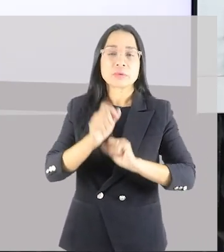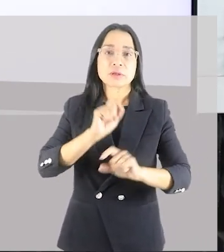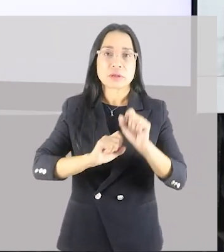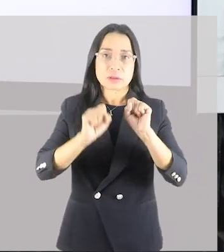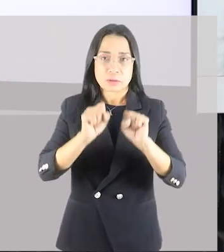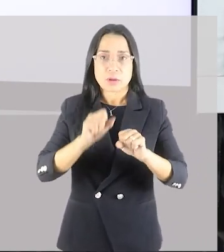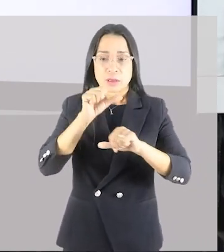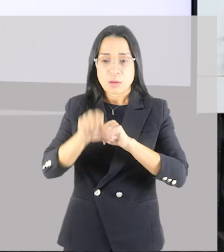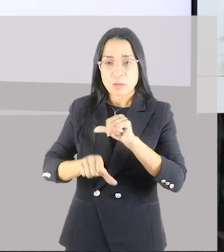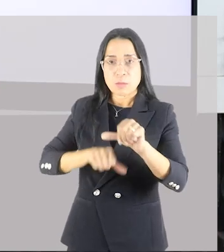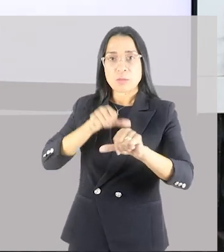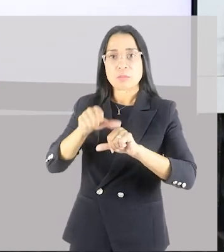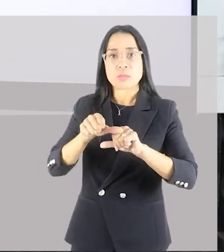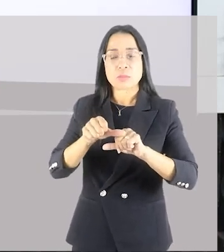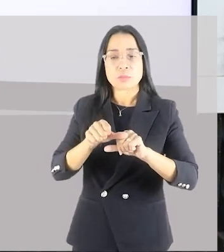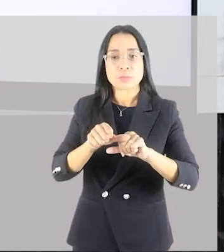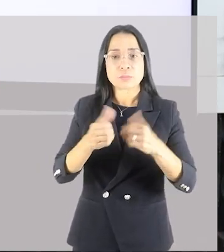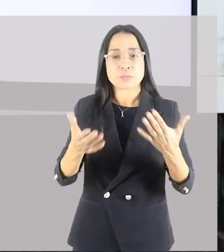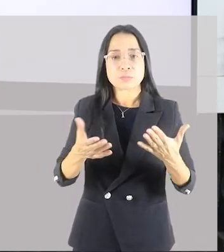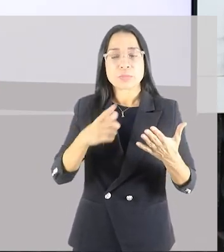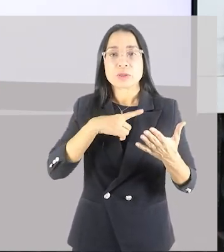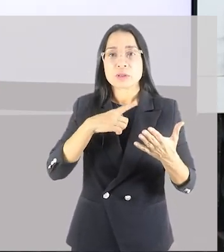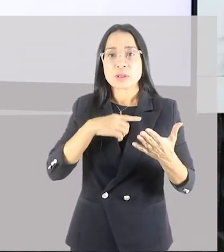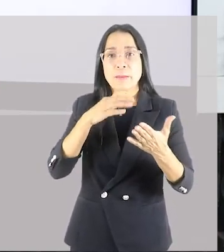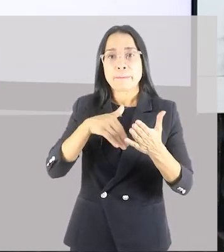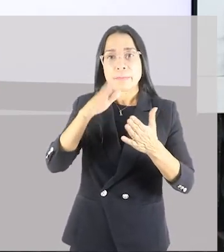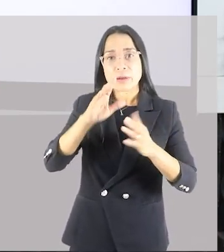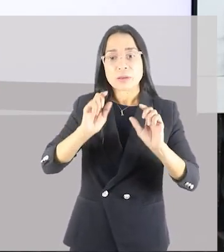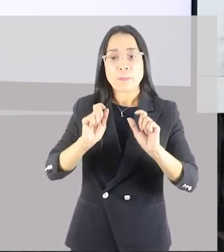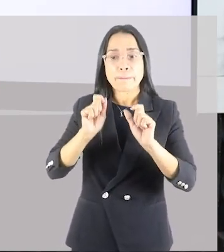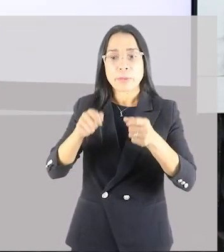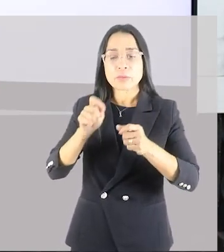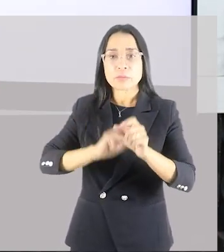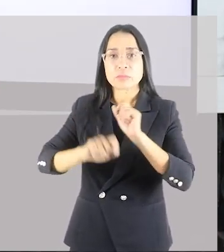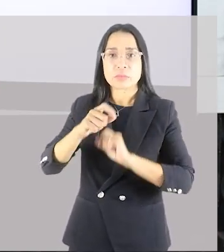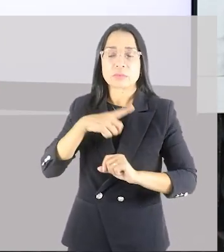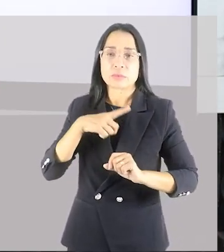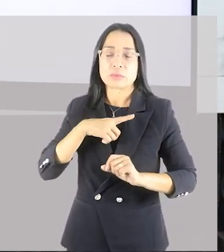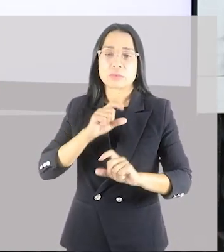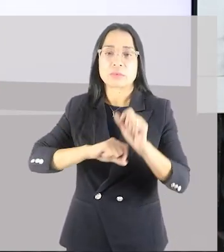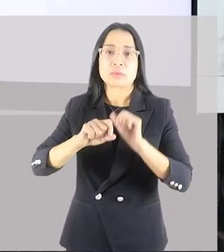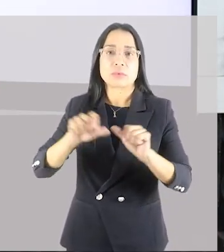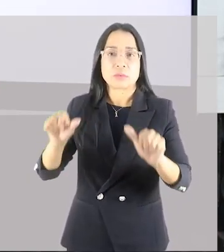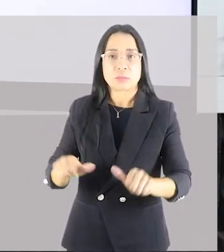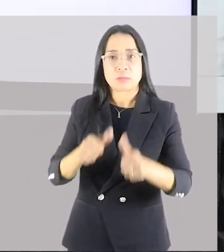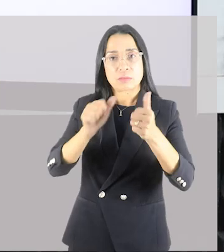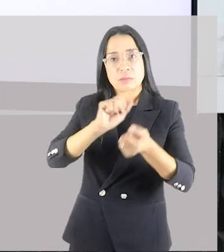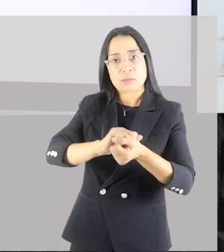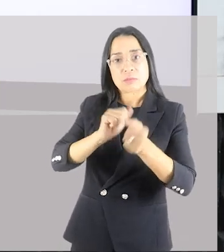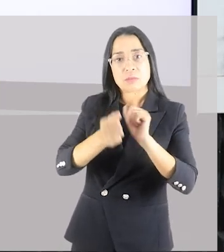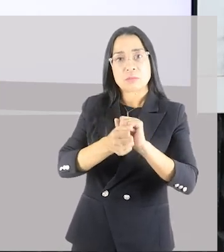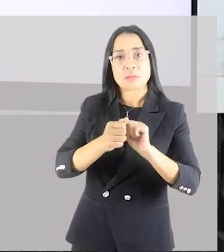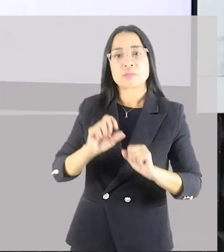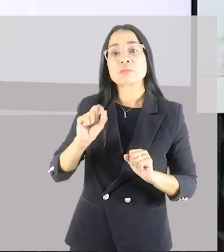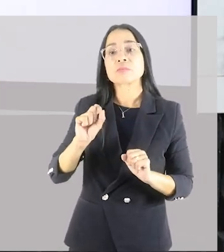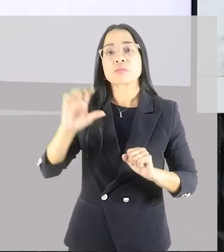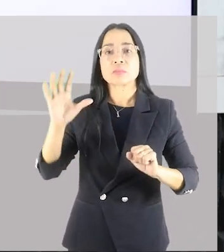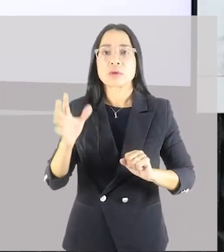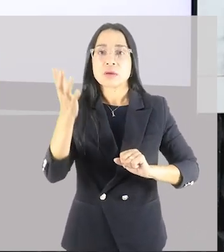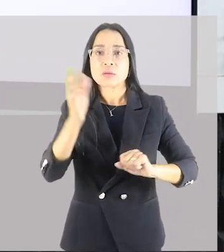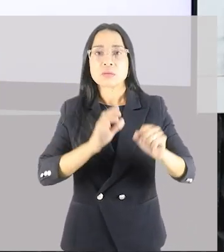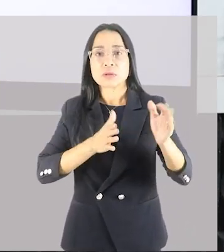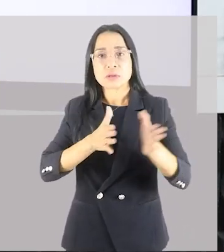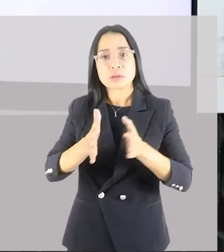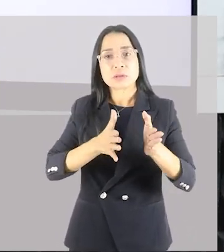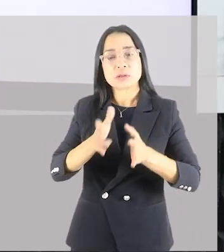eu me torno. Então, eu tenho maior possibilidade de ter melhores adaptações. E isso ocorre nessas